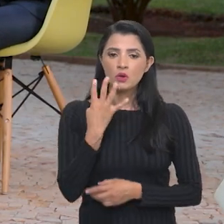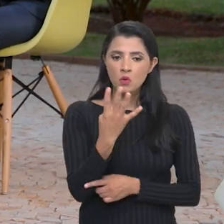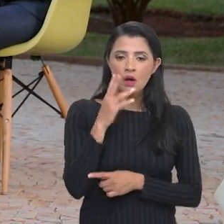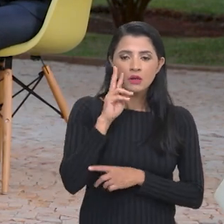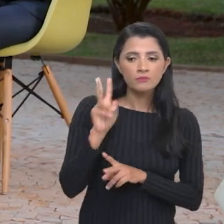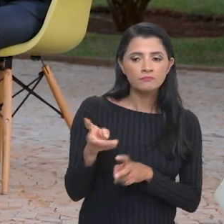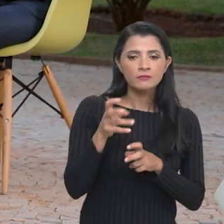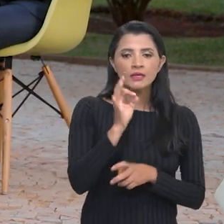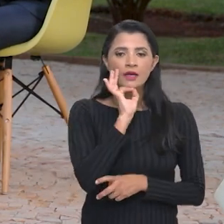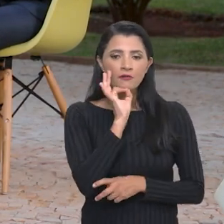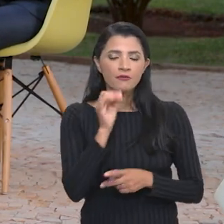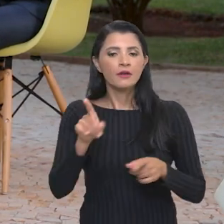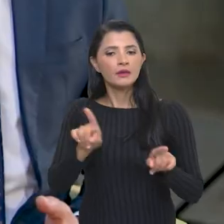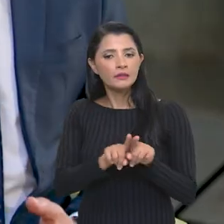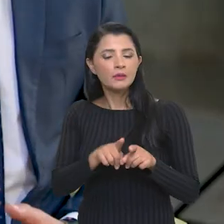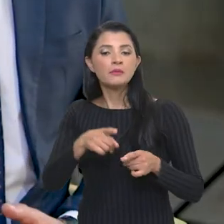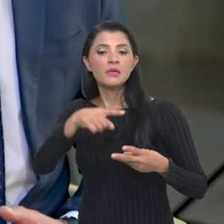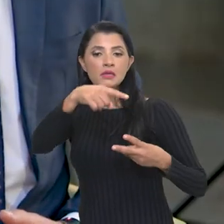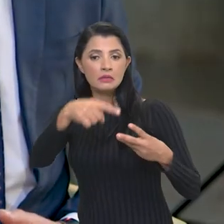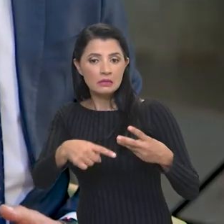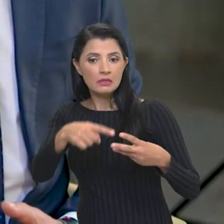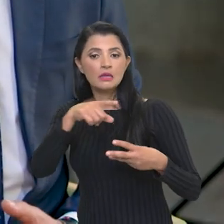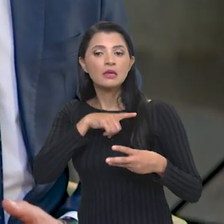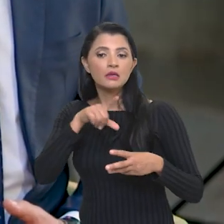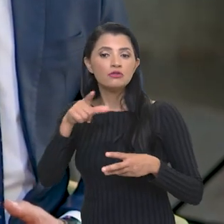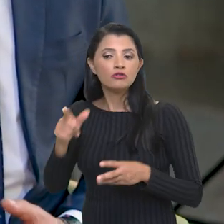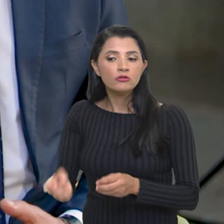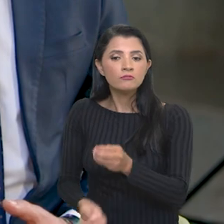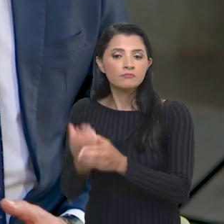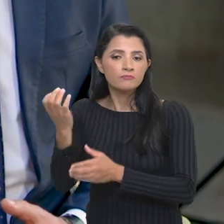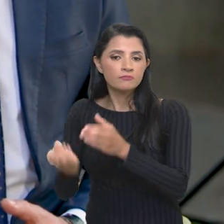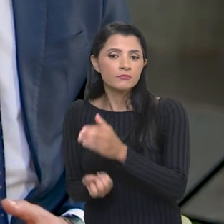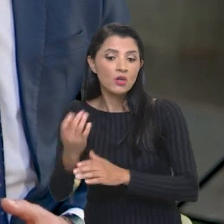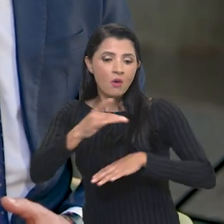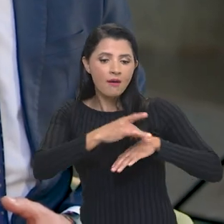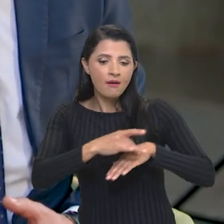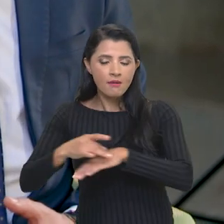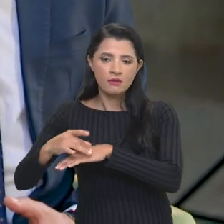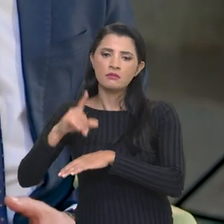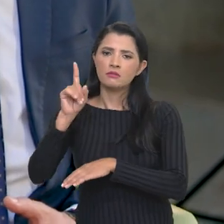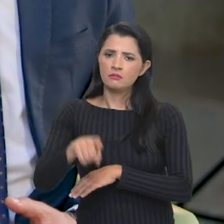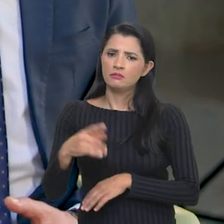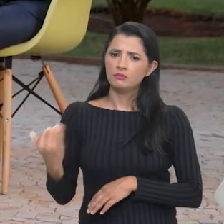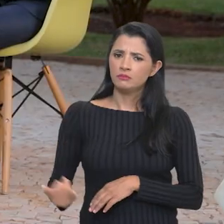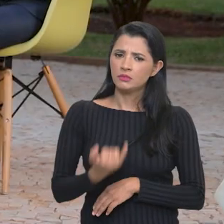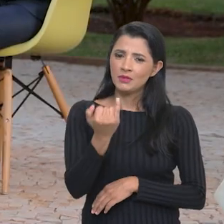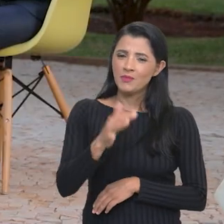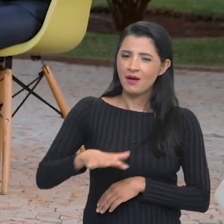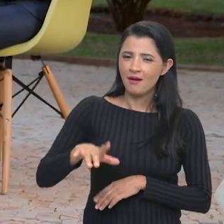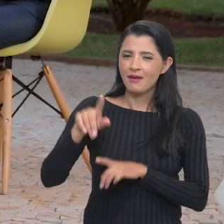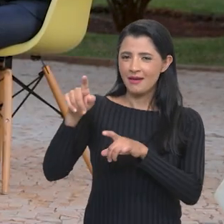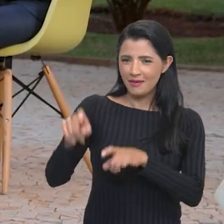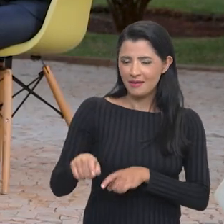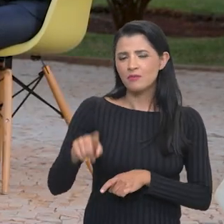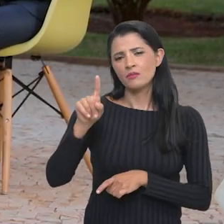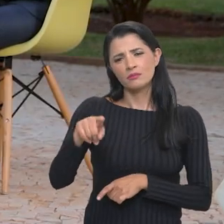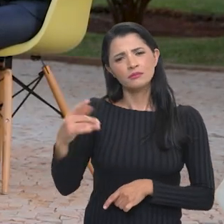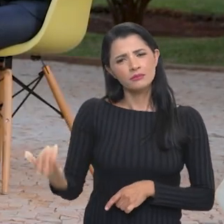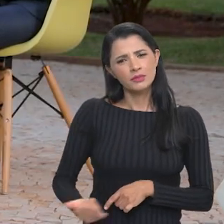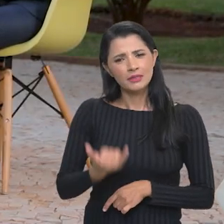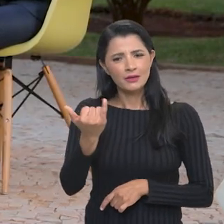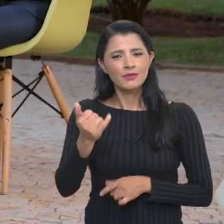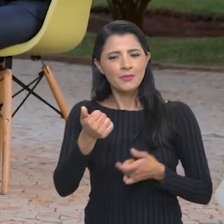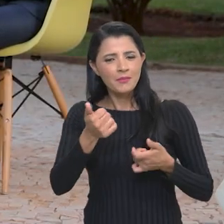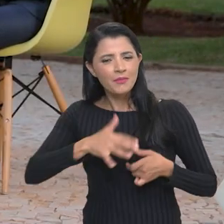-de-açúcar, 4 previsões de café e 3 levantamentos e previsões de produção de carnes. O é muito importante para o campo agrícola